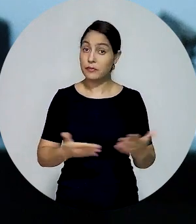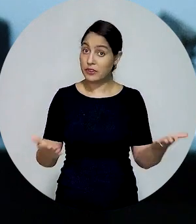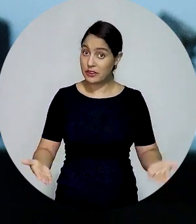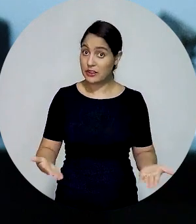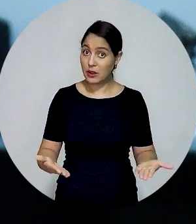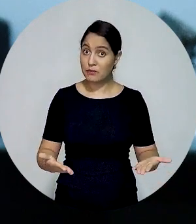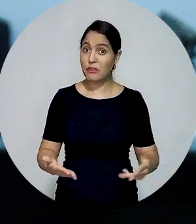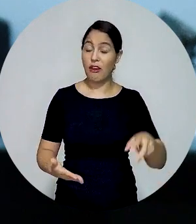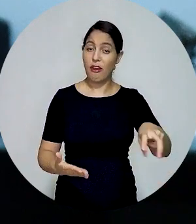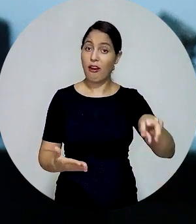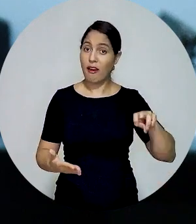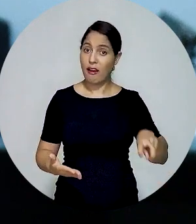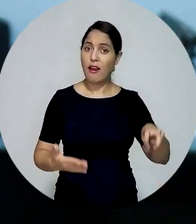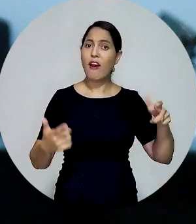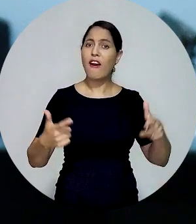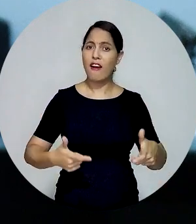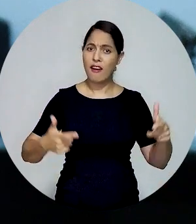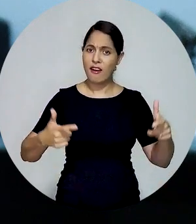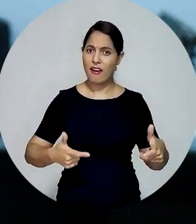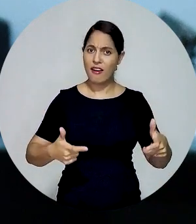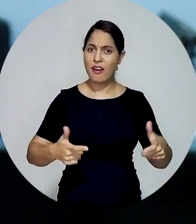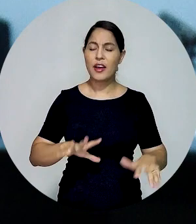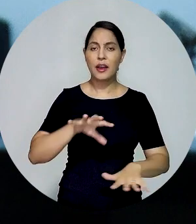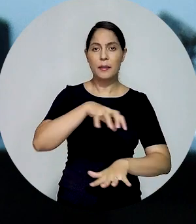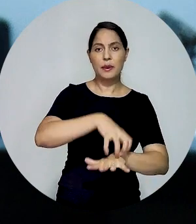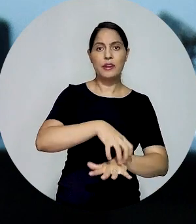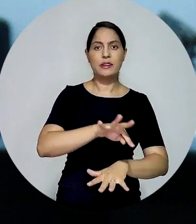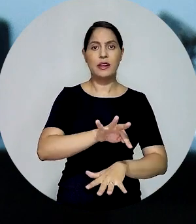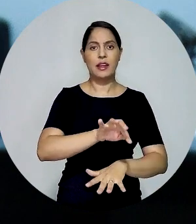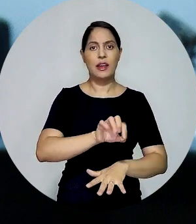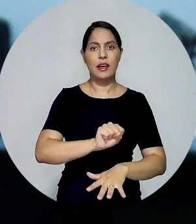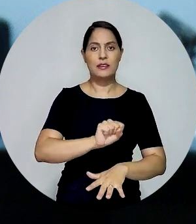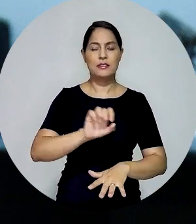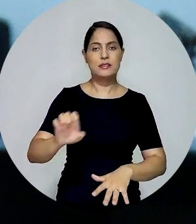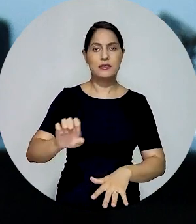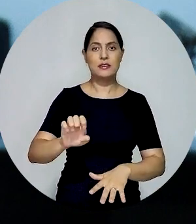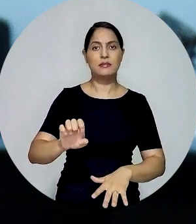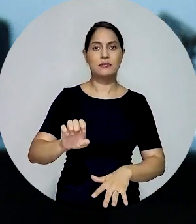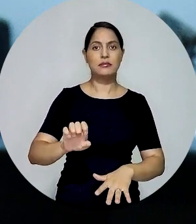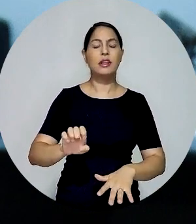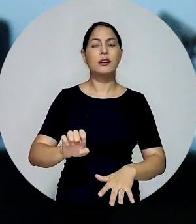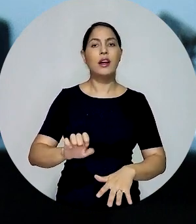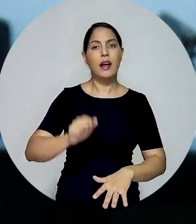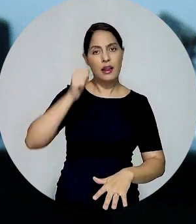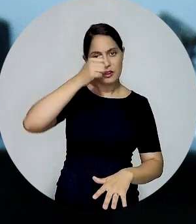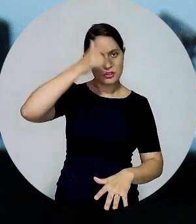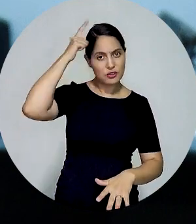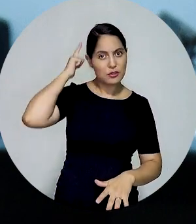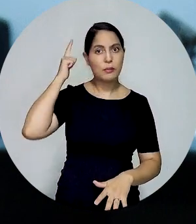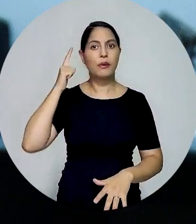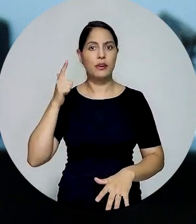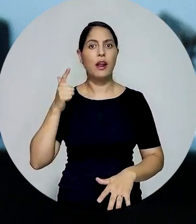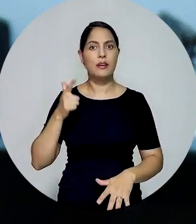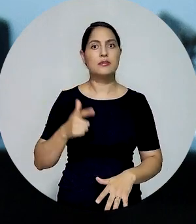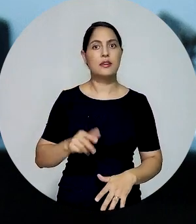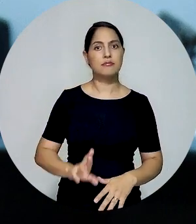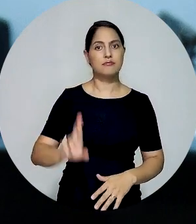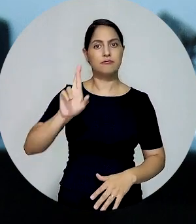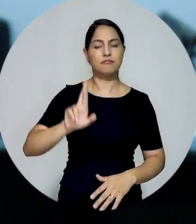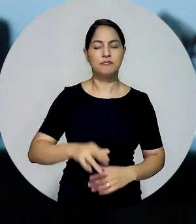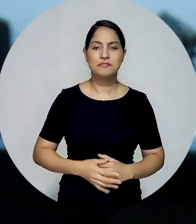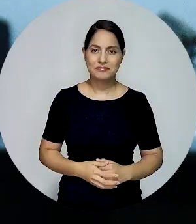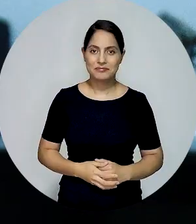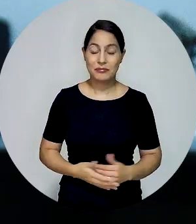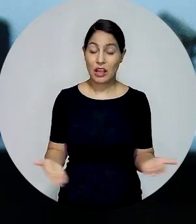do Tribunal Superior Eleitoral. O ato foi realizado no gabinete da presidência do TSE, sob a condução do presidente da Casa,